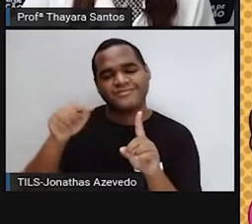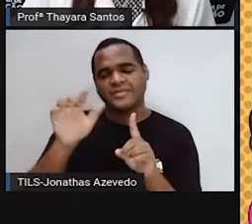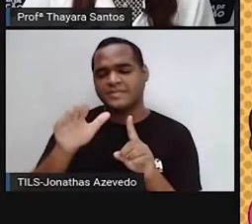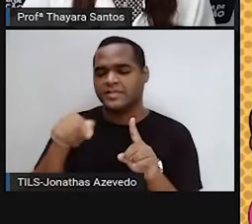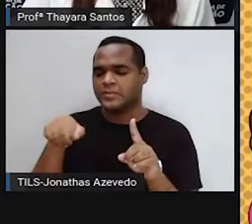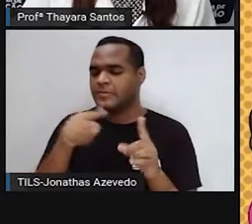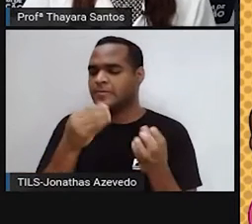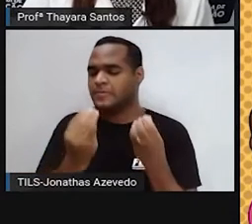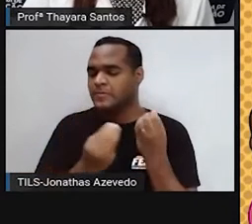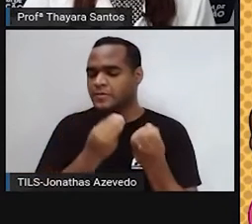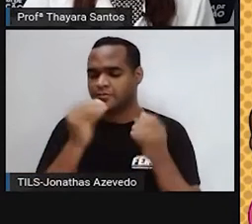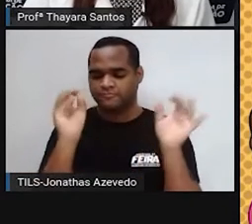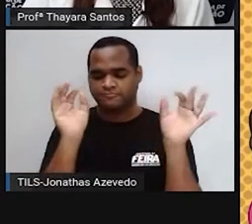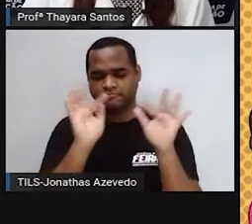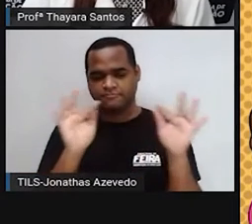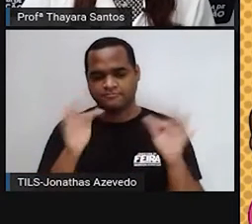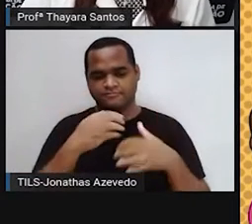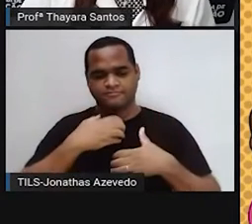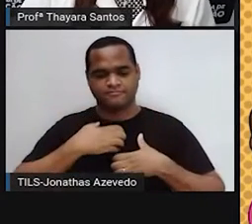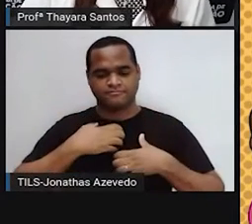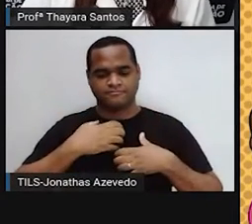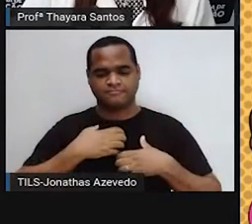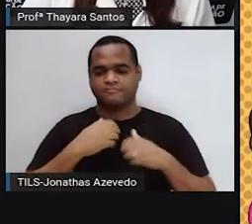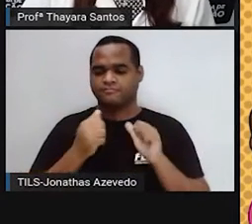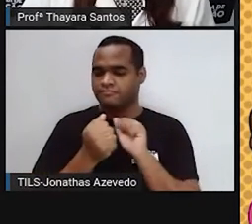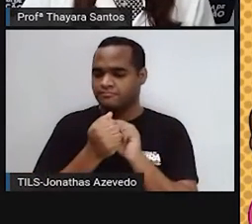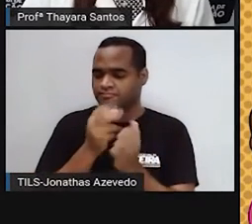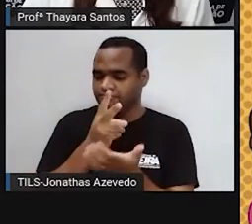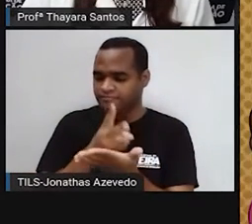ficamos muito felizes de ter vocês aqui com a gente sempre.